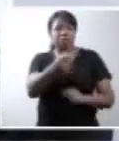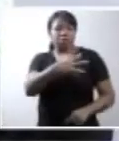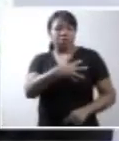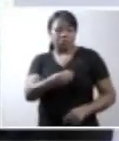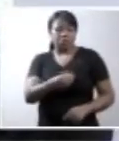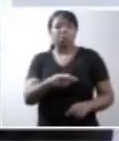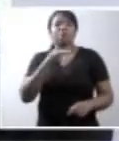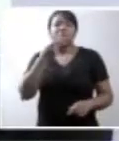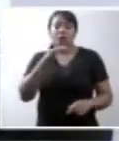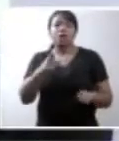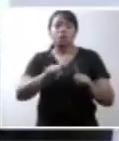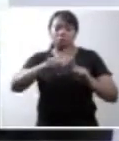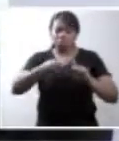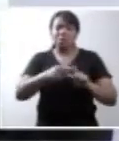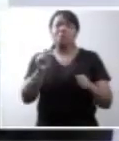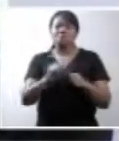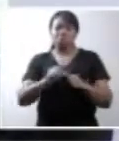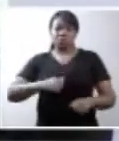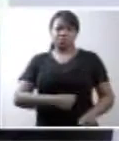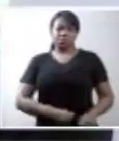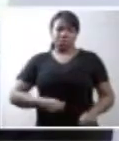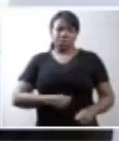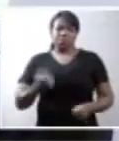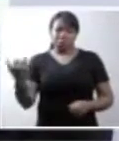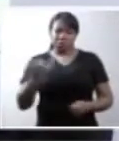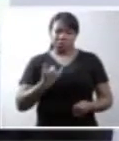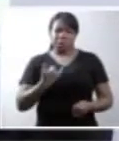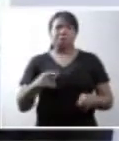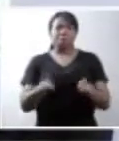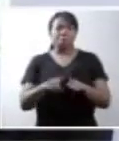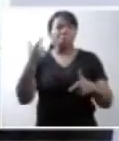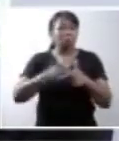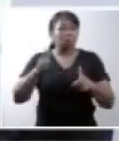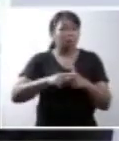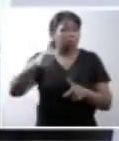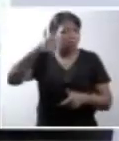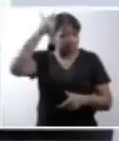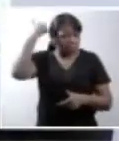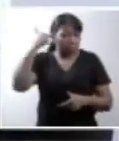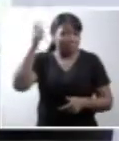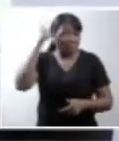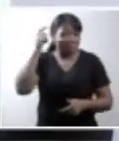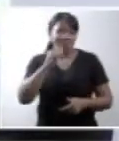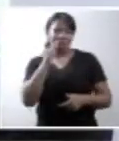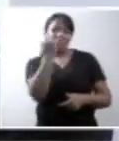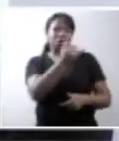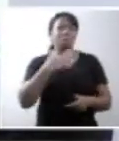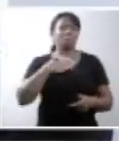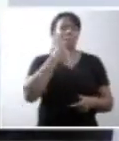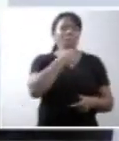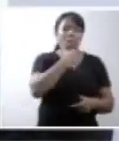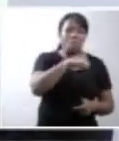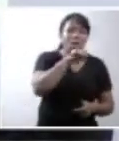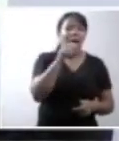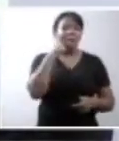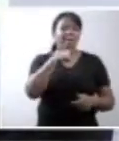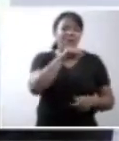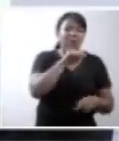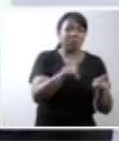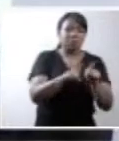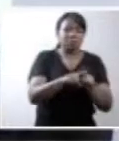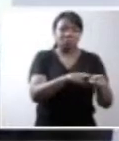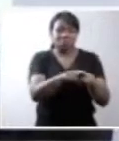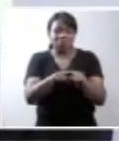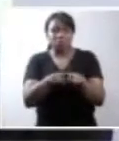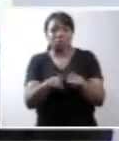gravidez. Fiz ultrassom. Me disseram que era anencefalia. Contei para meu pai, minha mãe, meus irmãos.